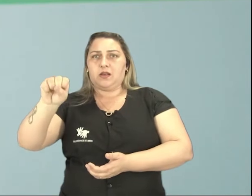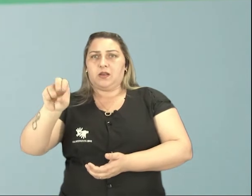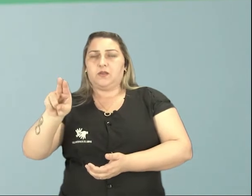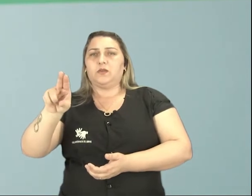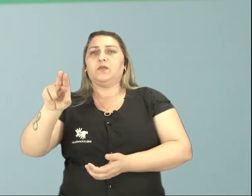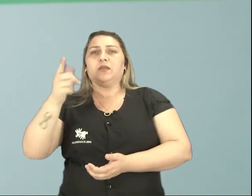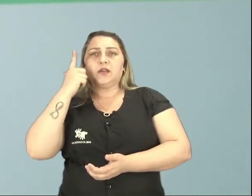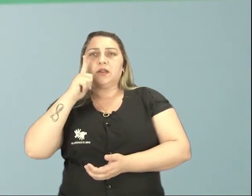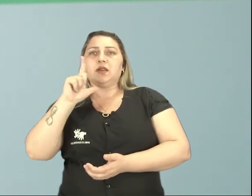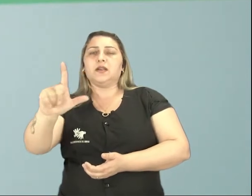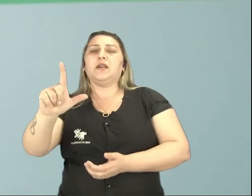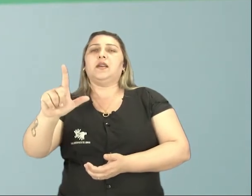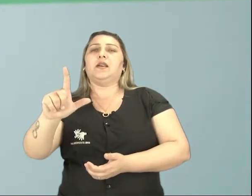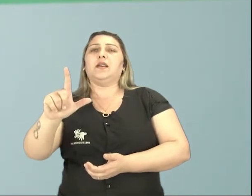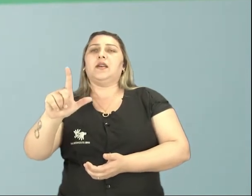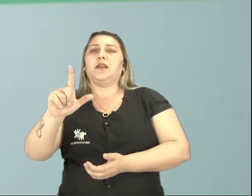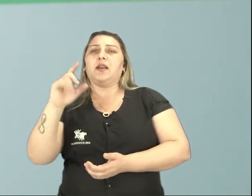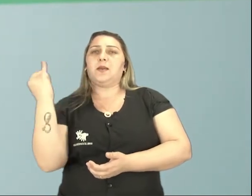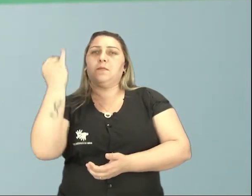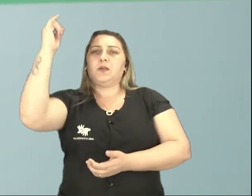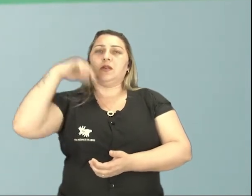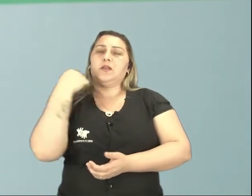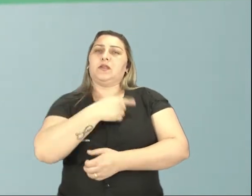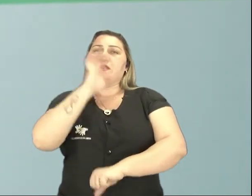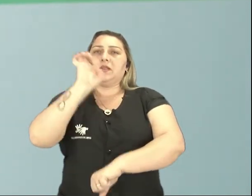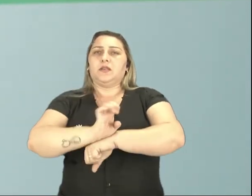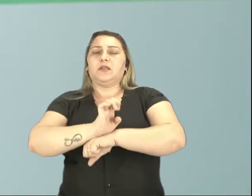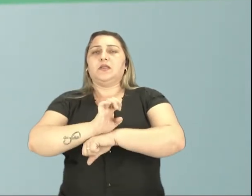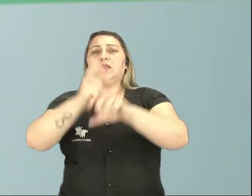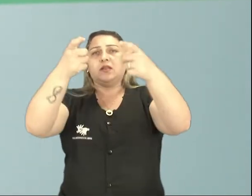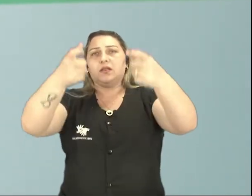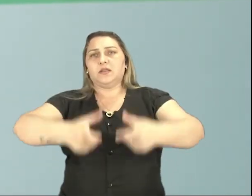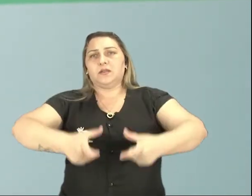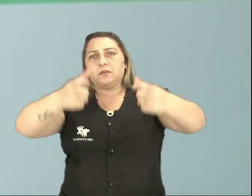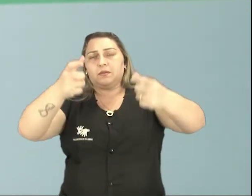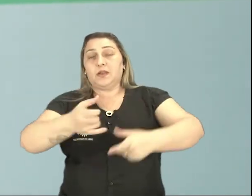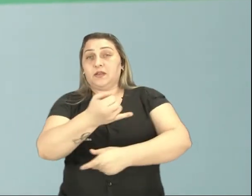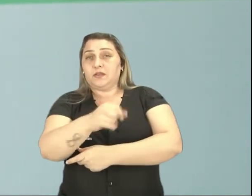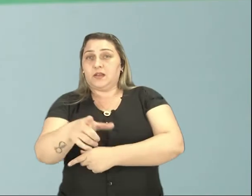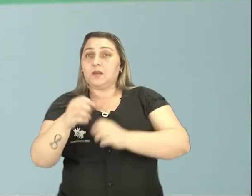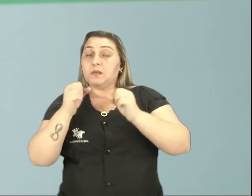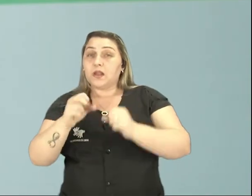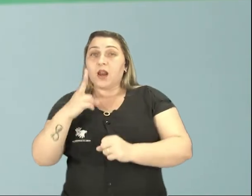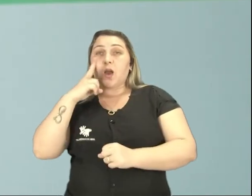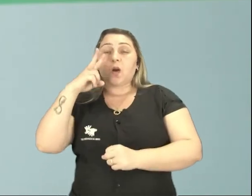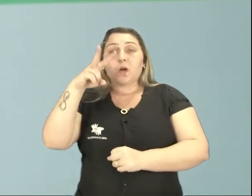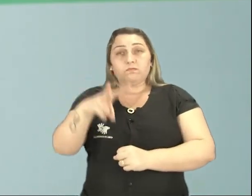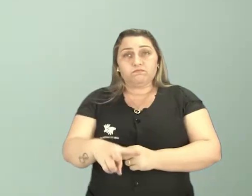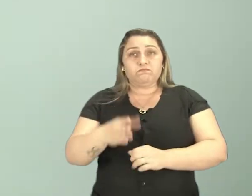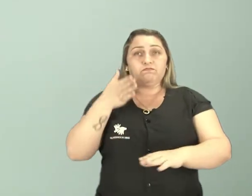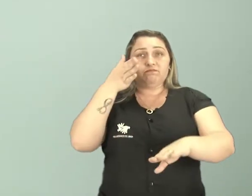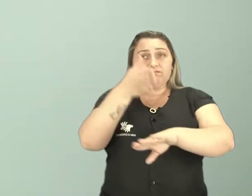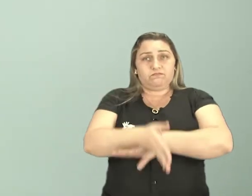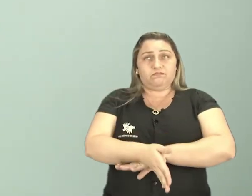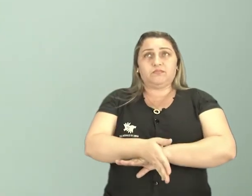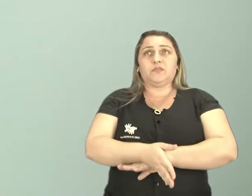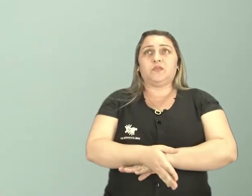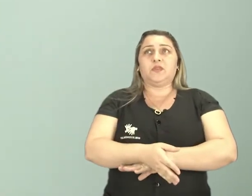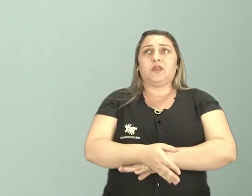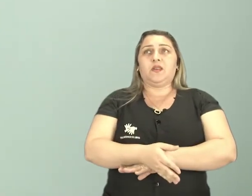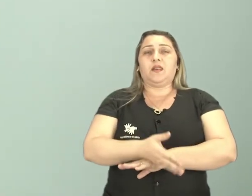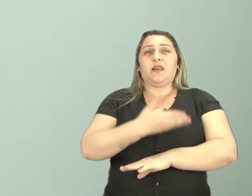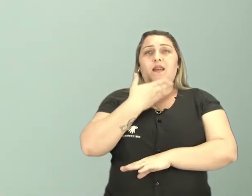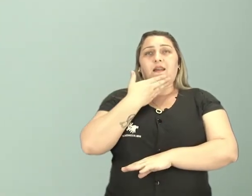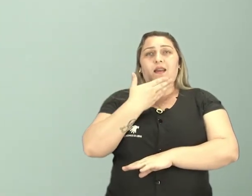instituição de suma importância. E que ganha destaque no nosso estado, tá gente? E esse espaço, se vocês